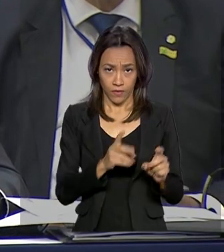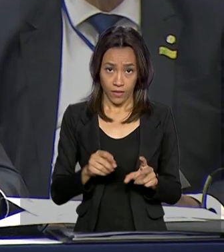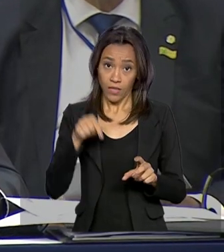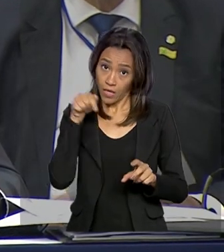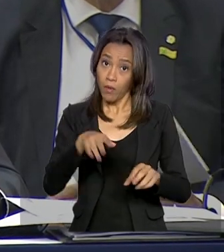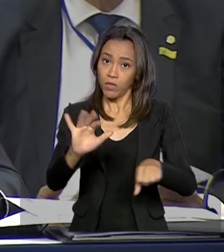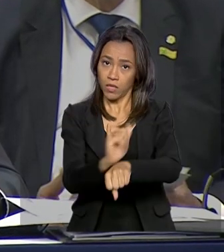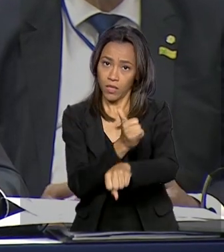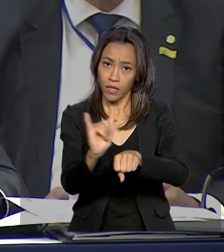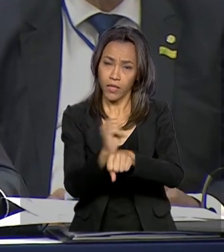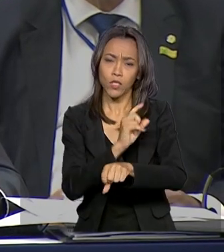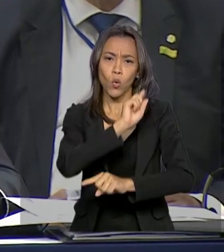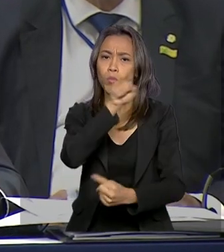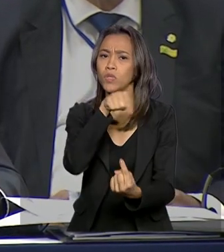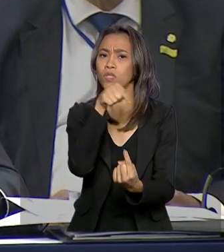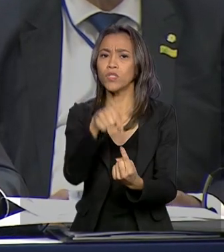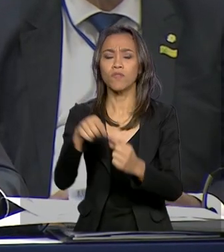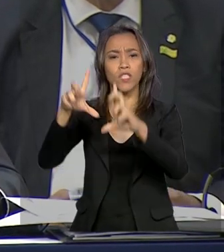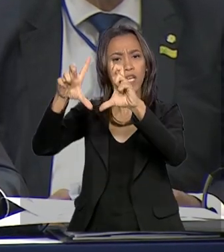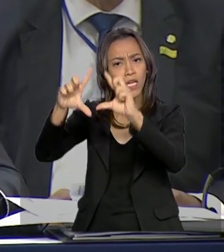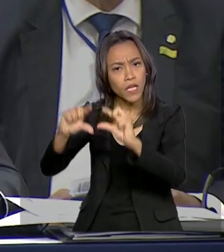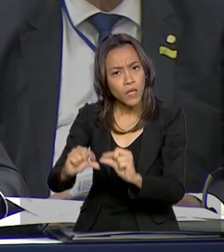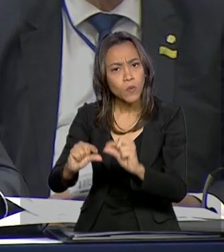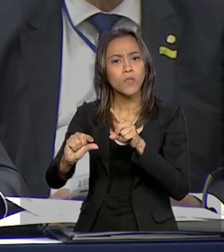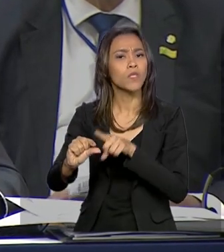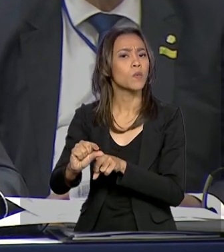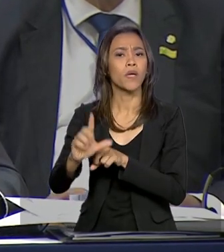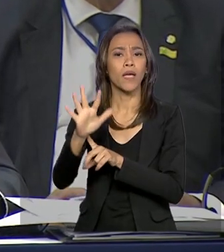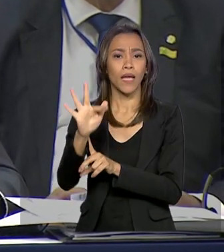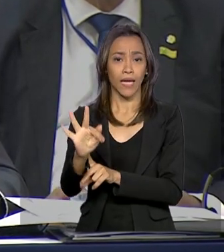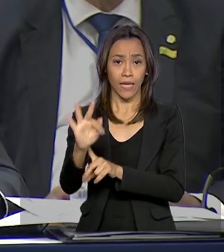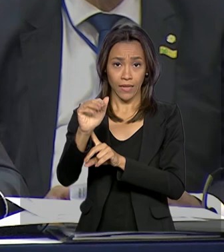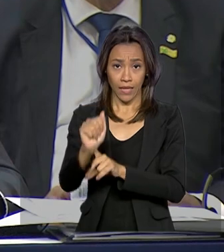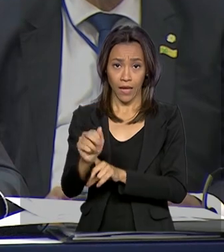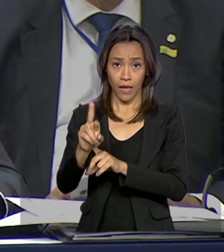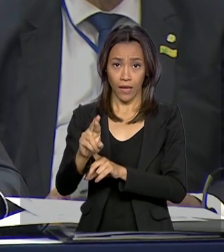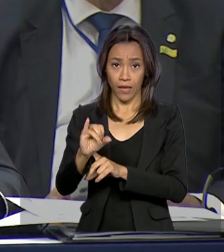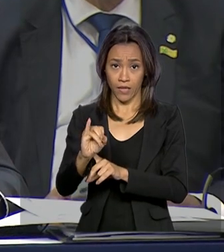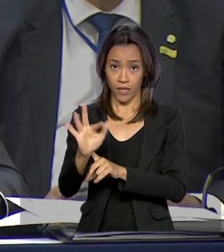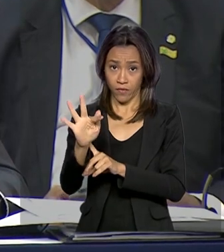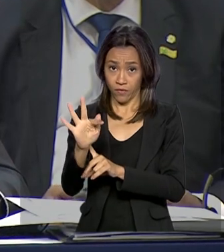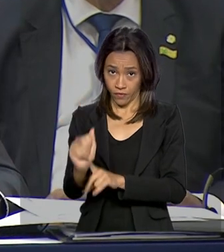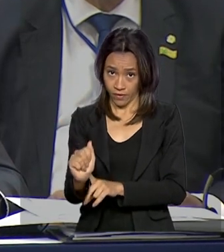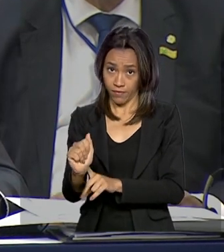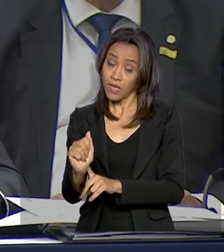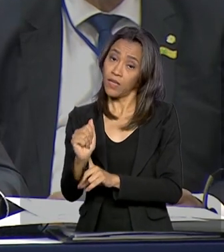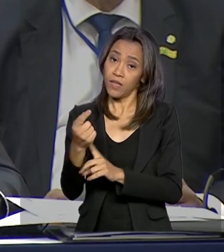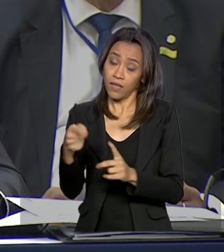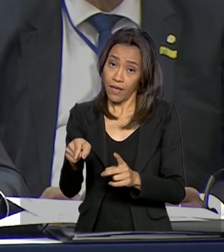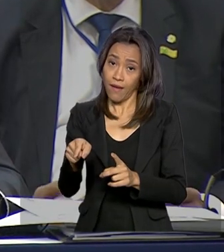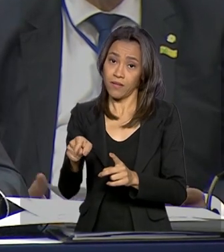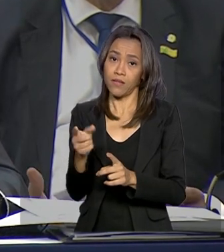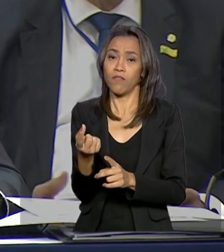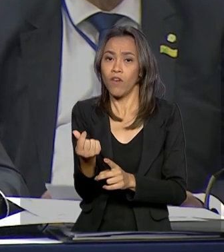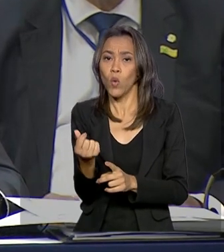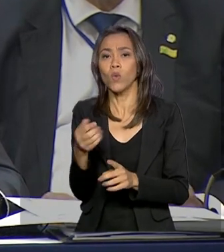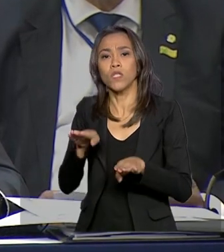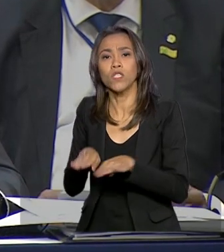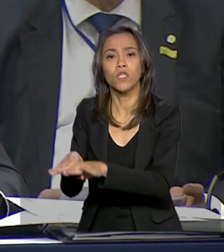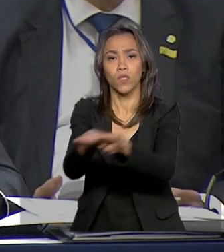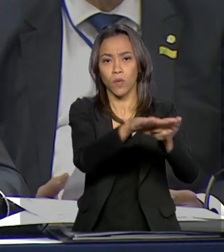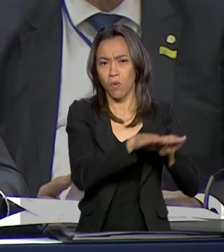necessidade de reduzir ou revisar a tarifa externa comum. Não podemos perder tempo.